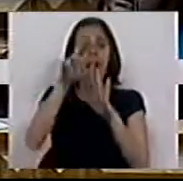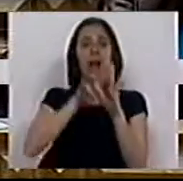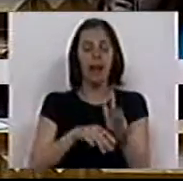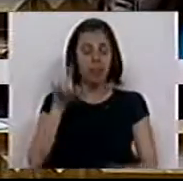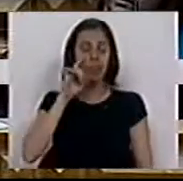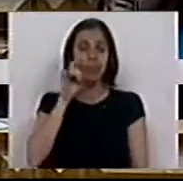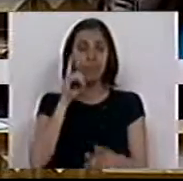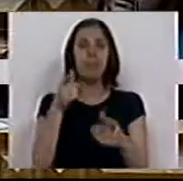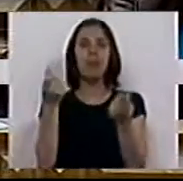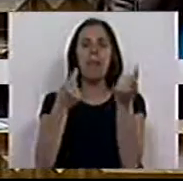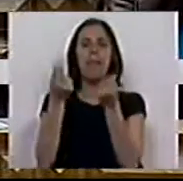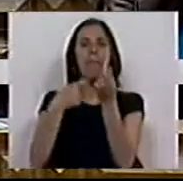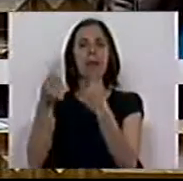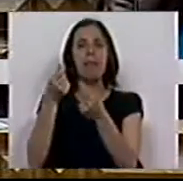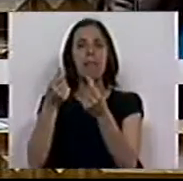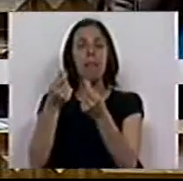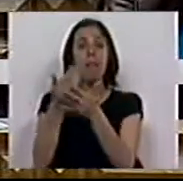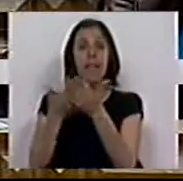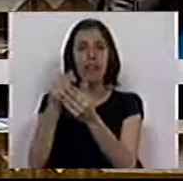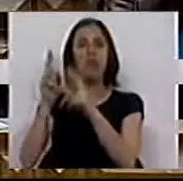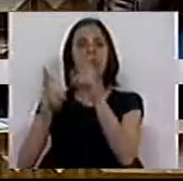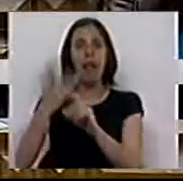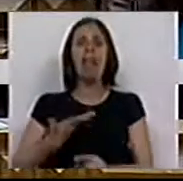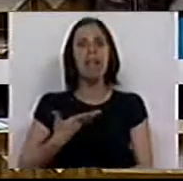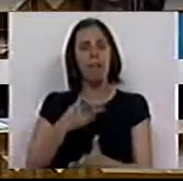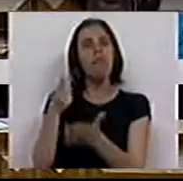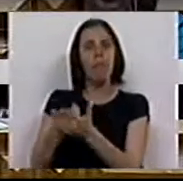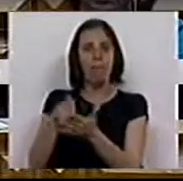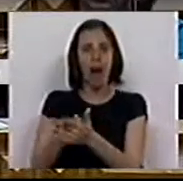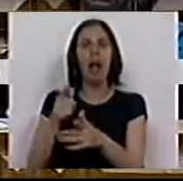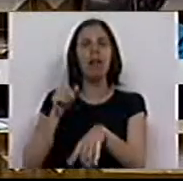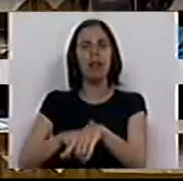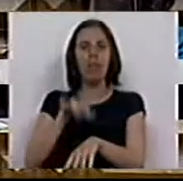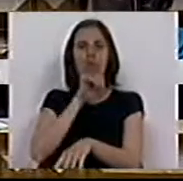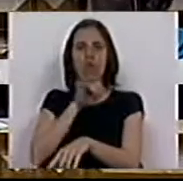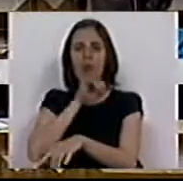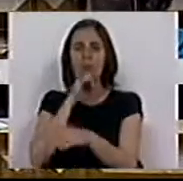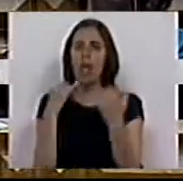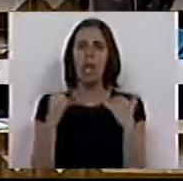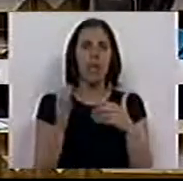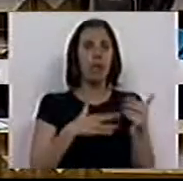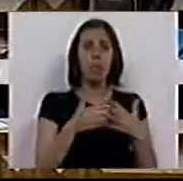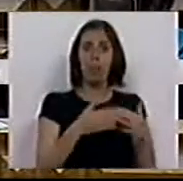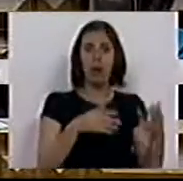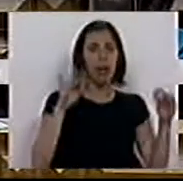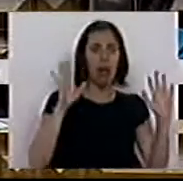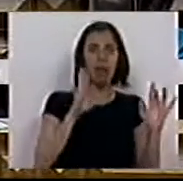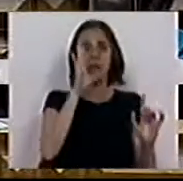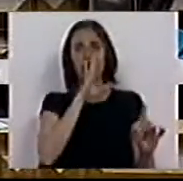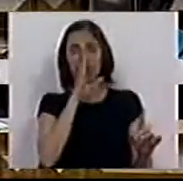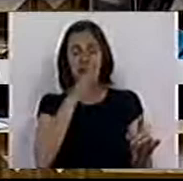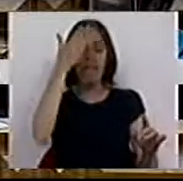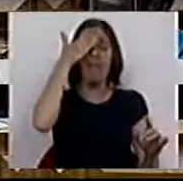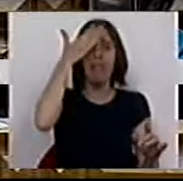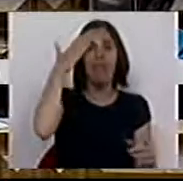e a garantia aos mercados financeiros que a dívida será sempre paga a tempo e horas, independentemente de